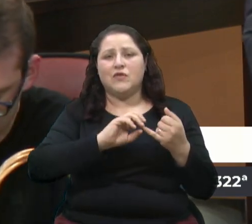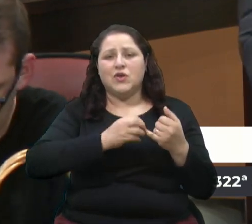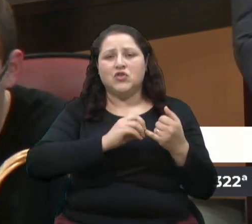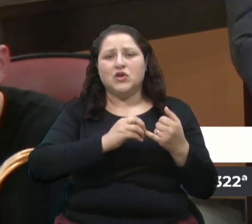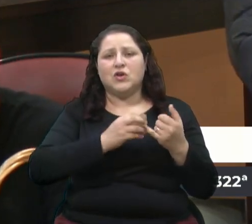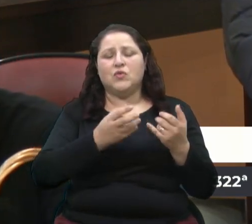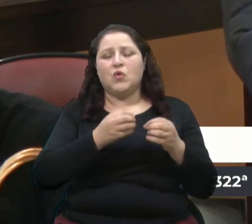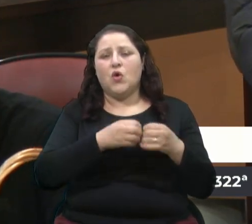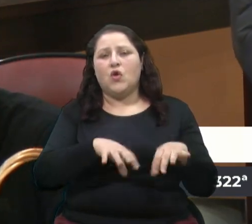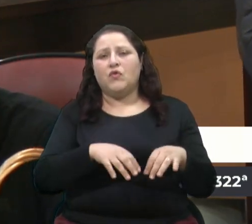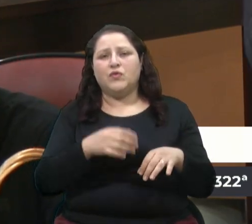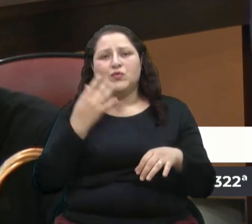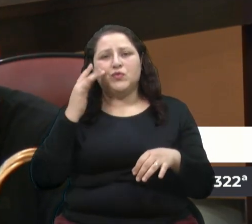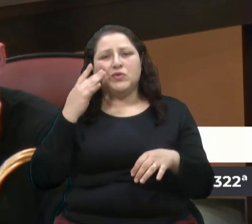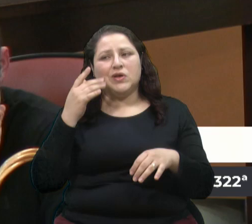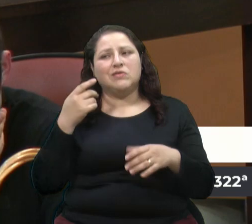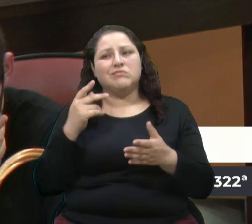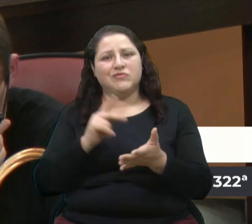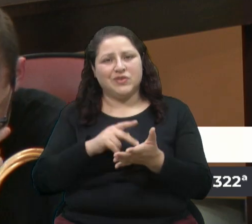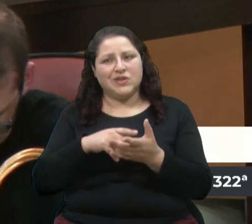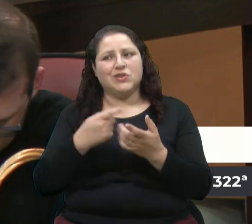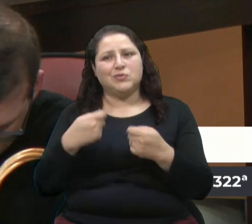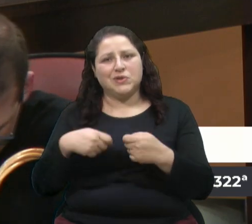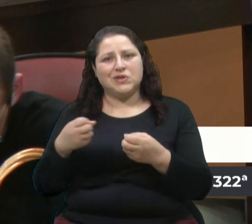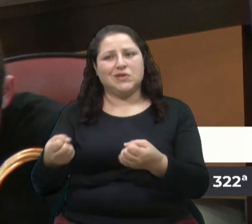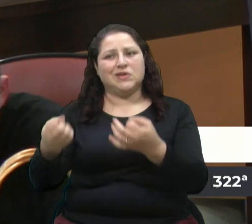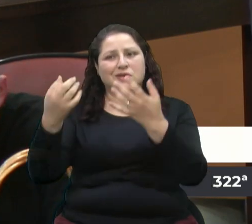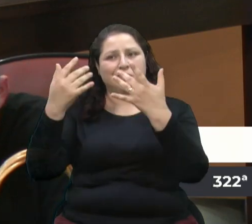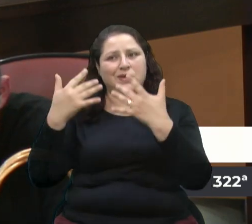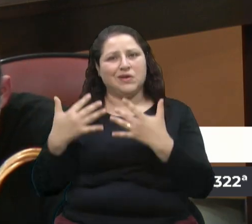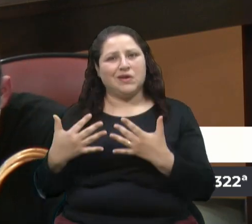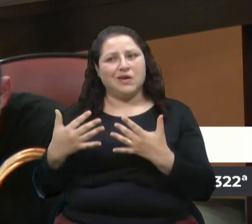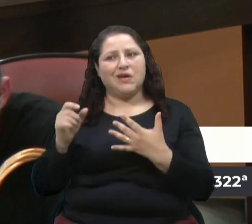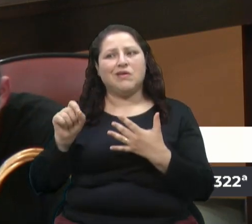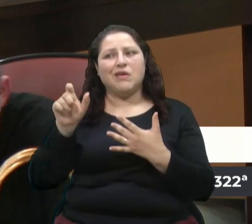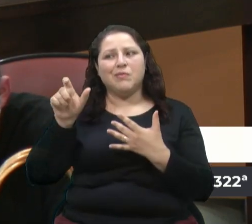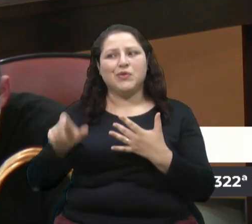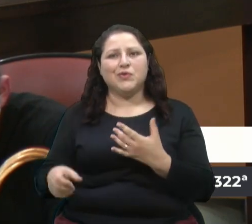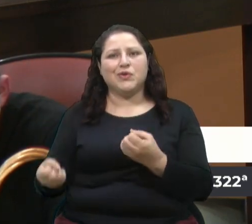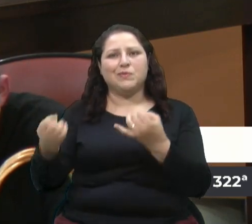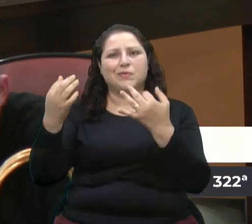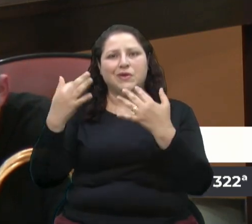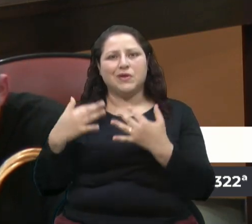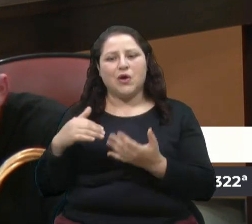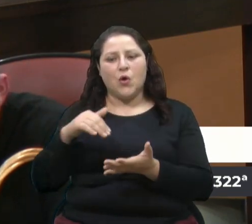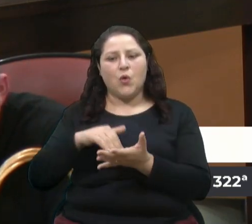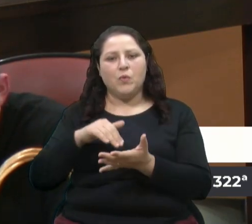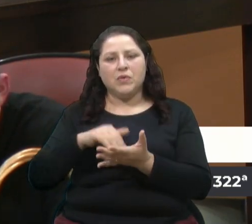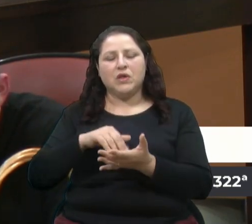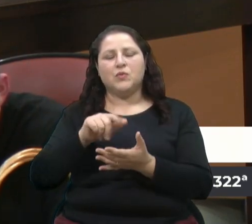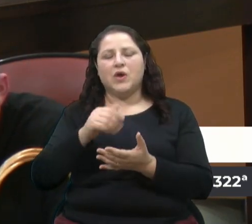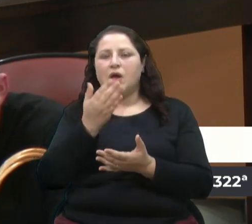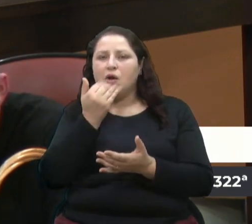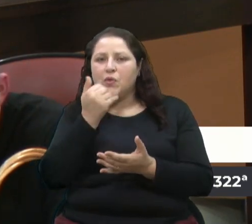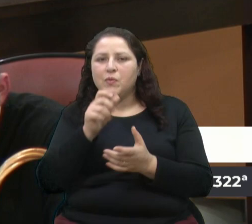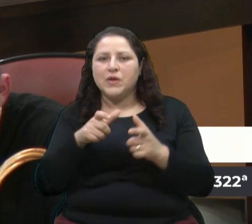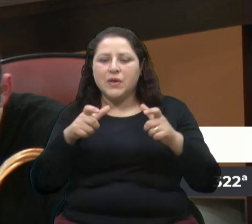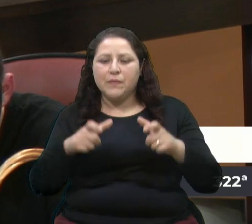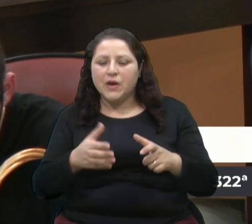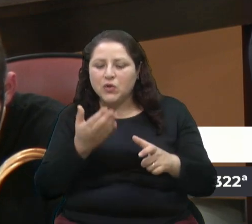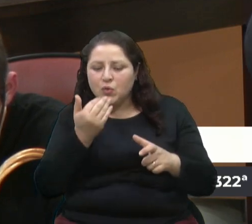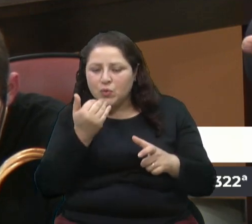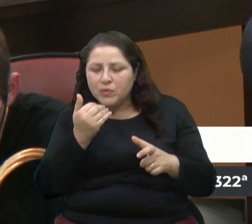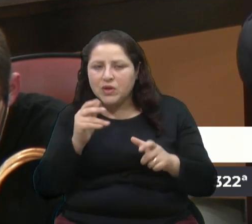Sinceramente, eu quero que alguém me explique, aumentando o mínimo, que é no prato da mesa do mais humilde,